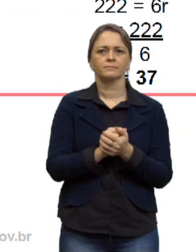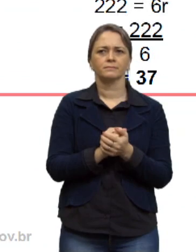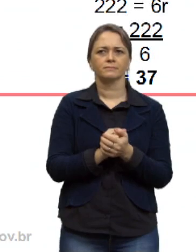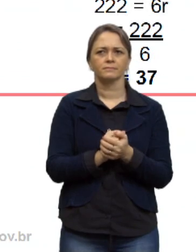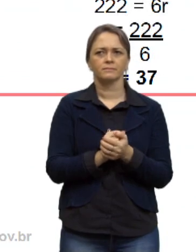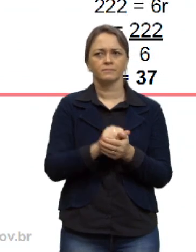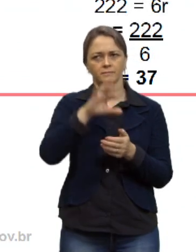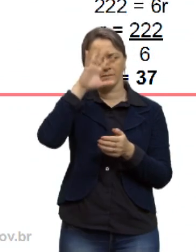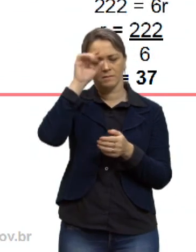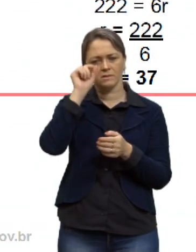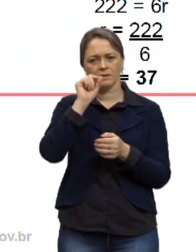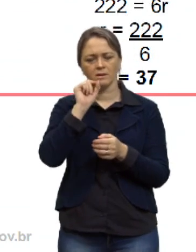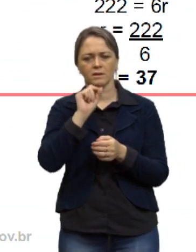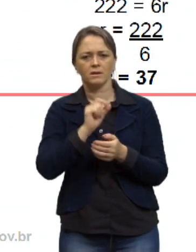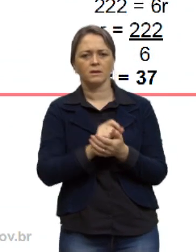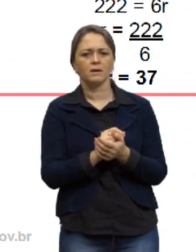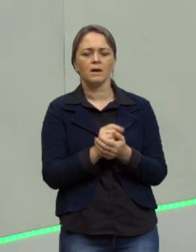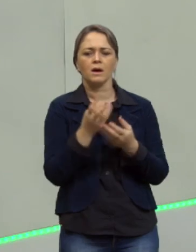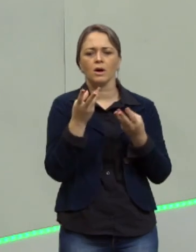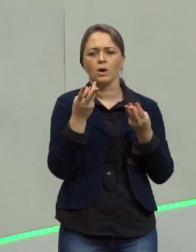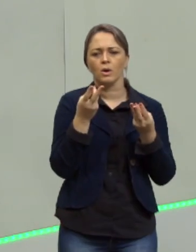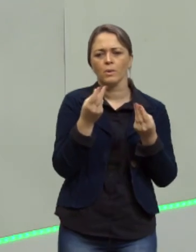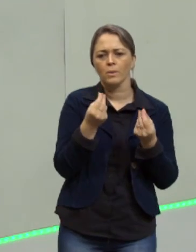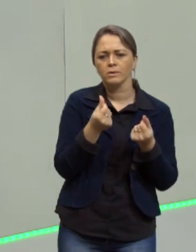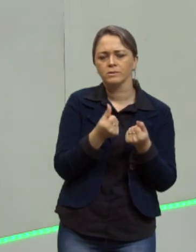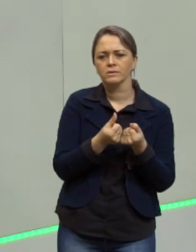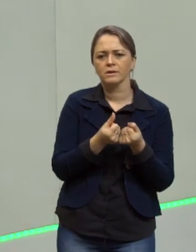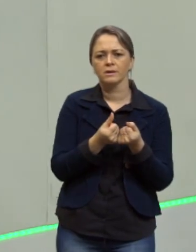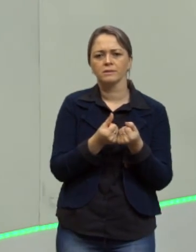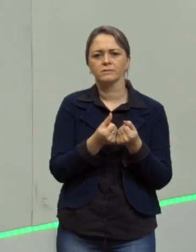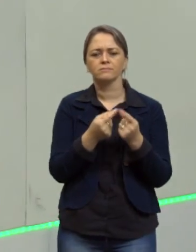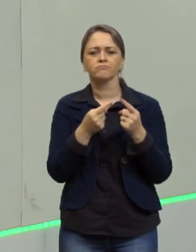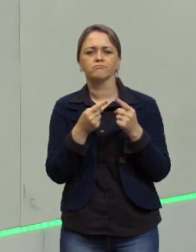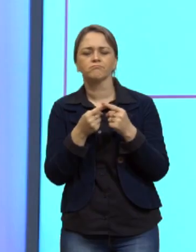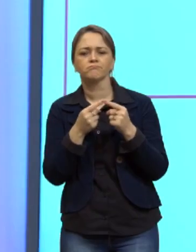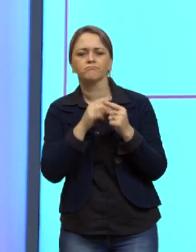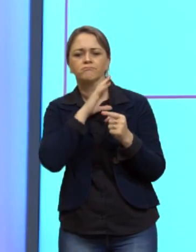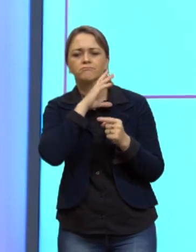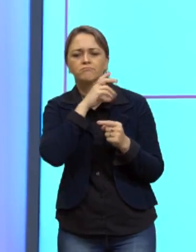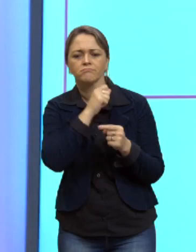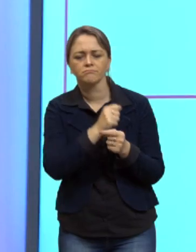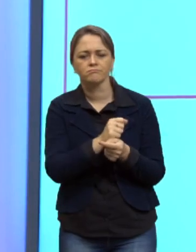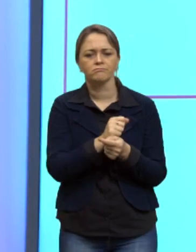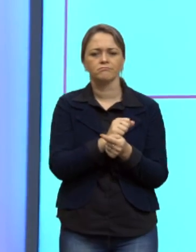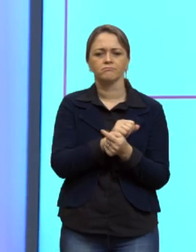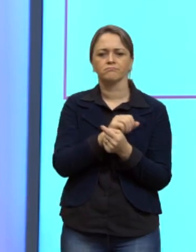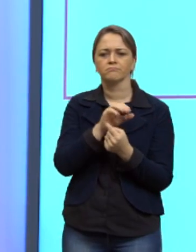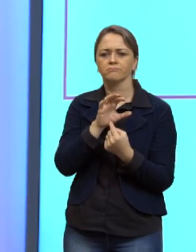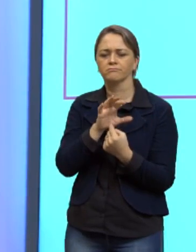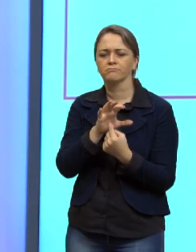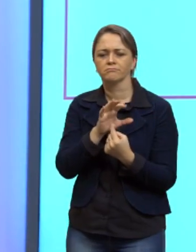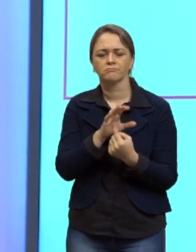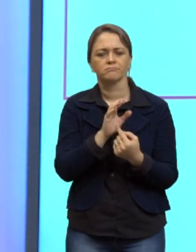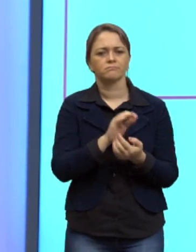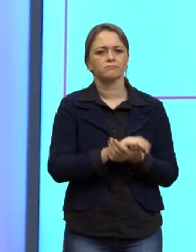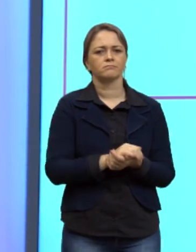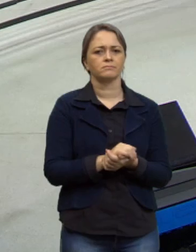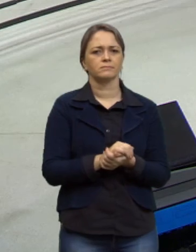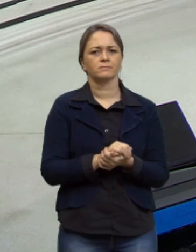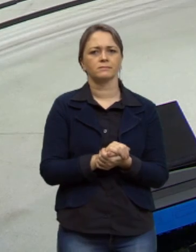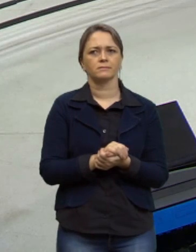resolver quem é qual é a quantidade de espécies que estará ameaçado nesse período certo então